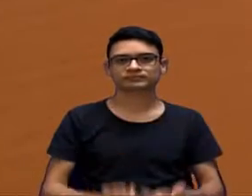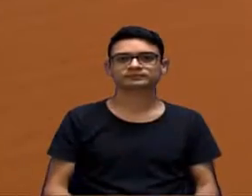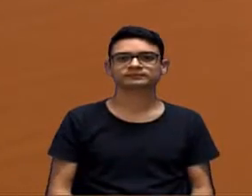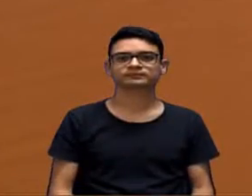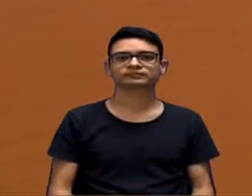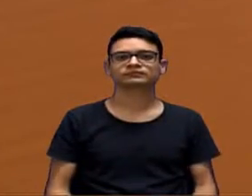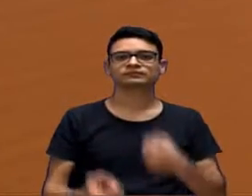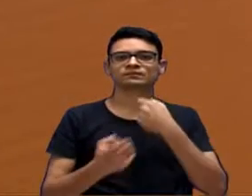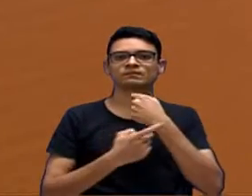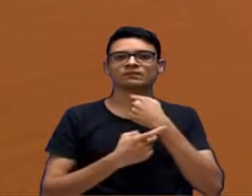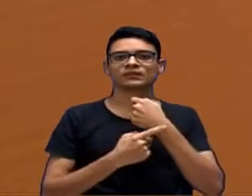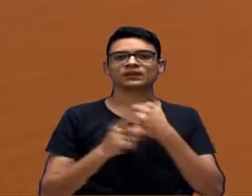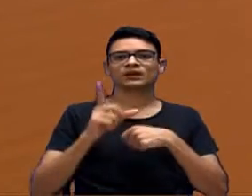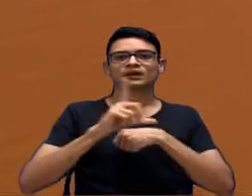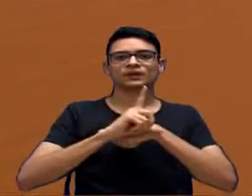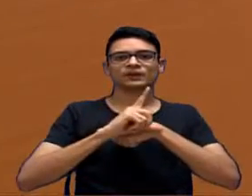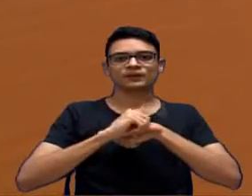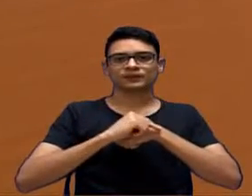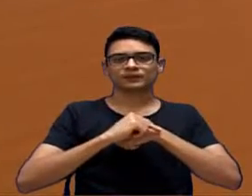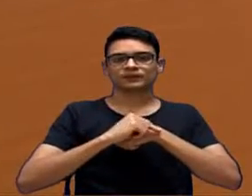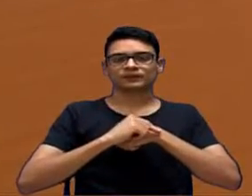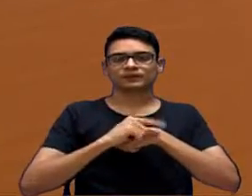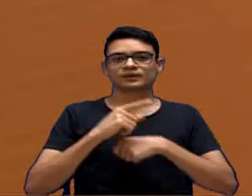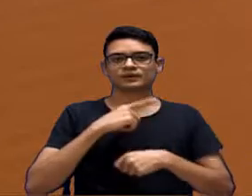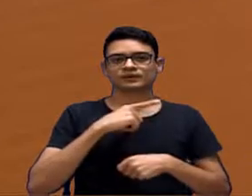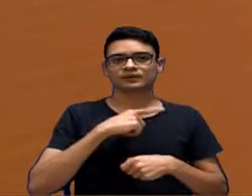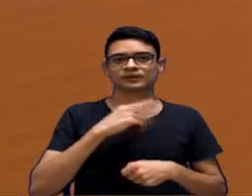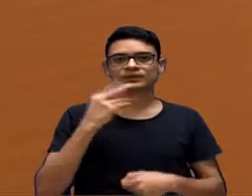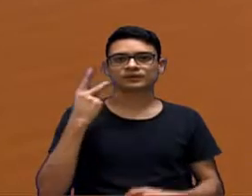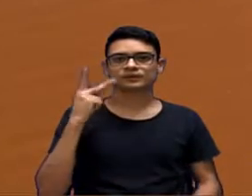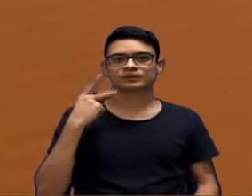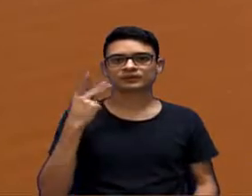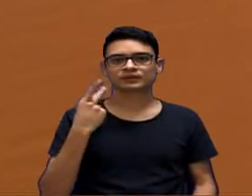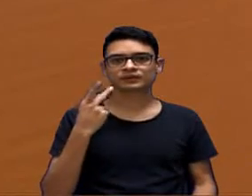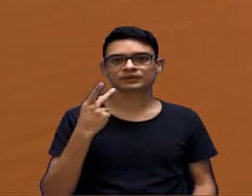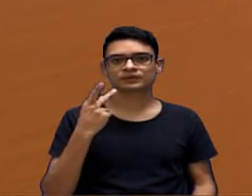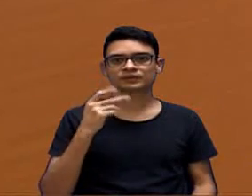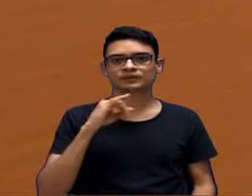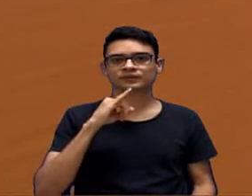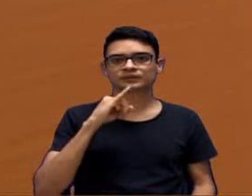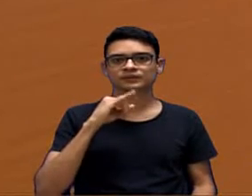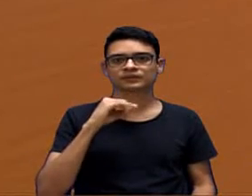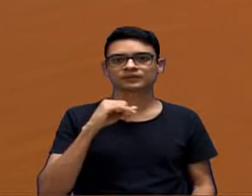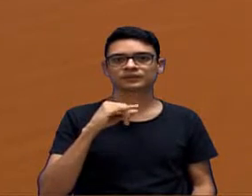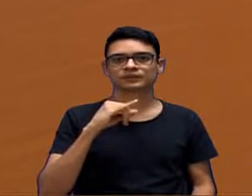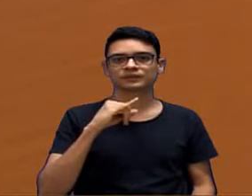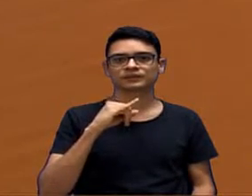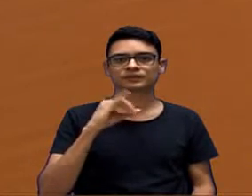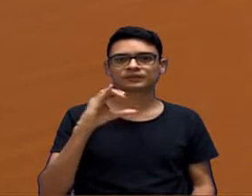Nosso tempo praticamente esgotou, mas ainda tem inscrito o vereador Cícero João. Tem três minutos, por favor.